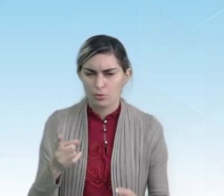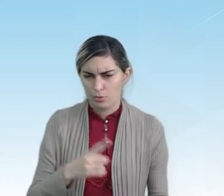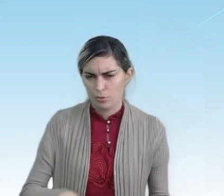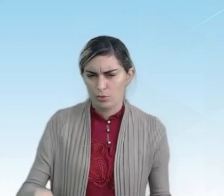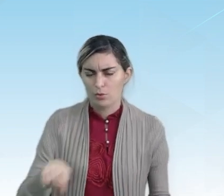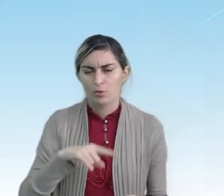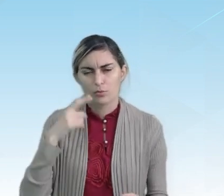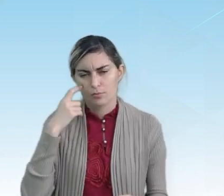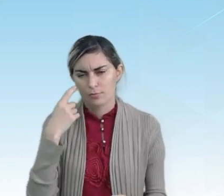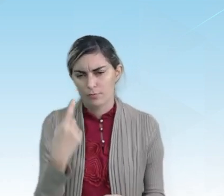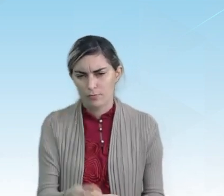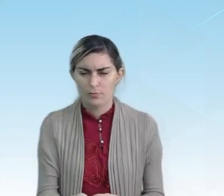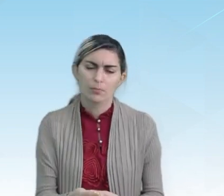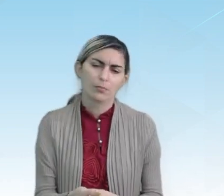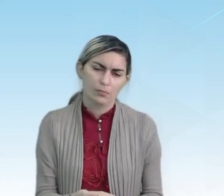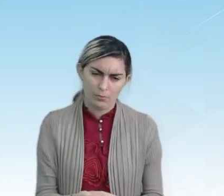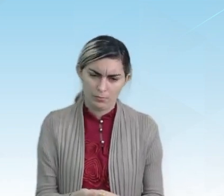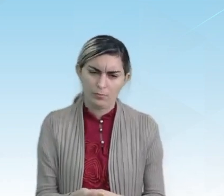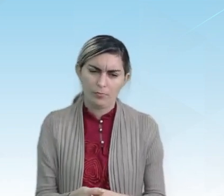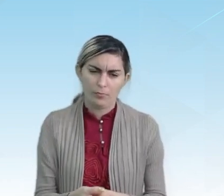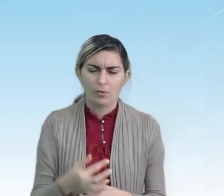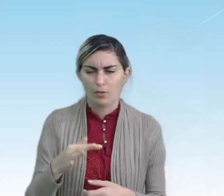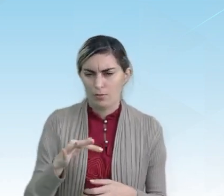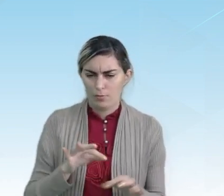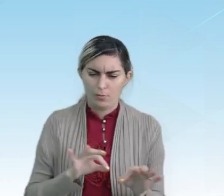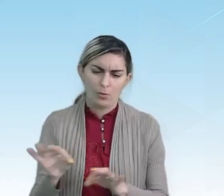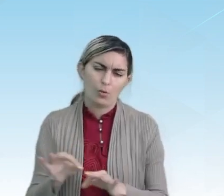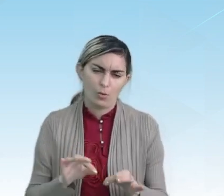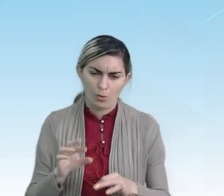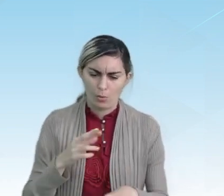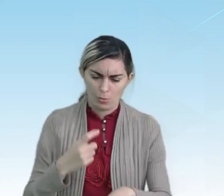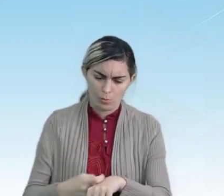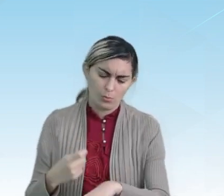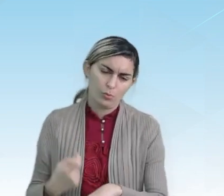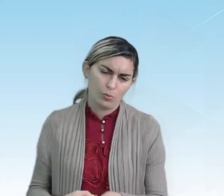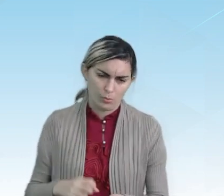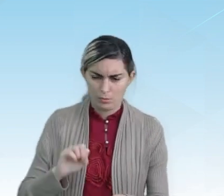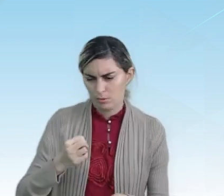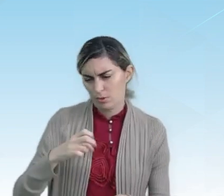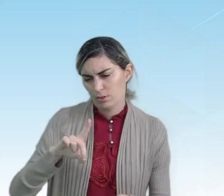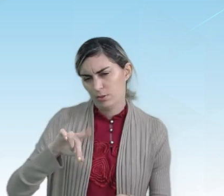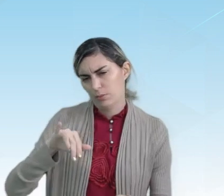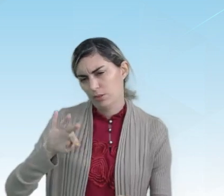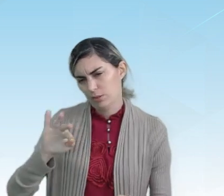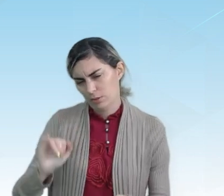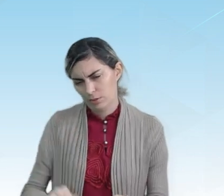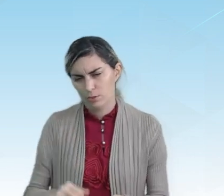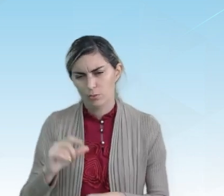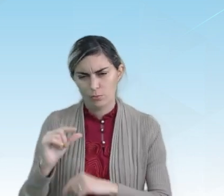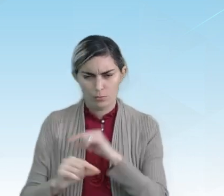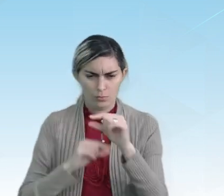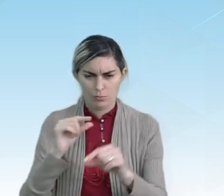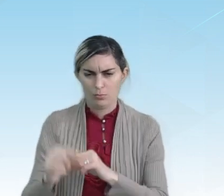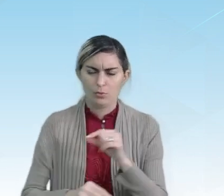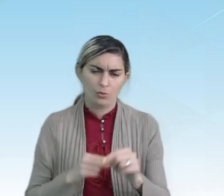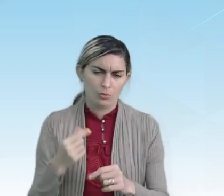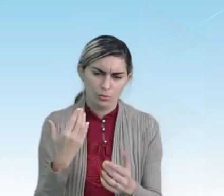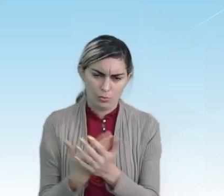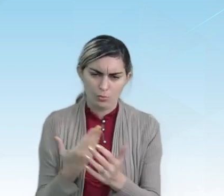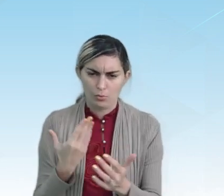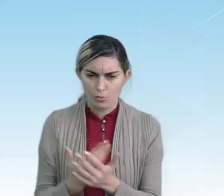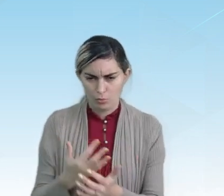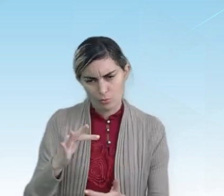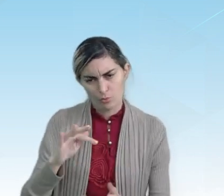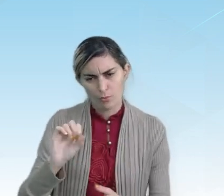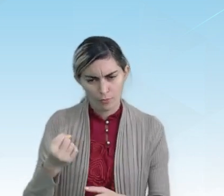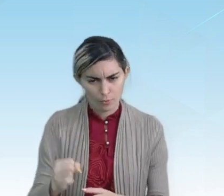vimos a questão da formação das rochas sedimentares e um pouco sobre o estudo dos